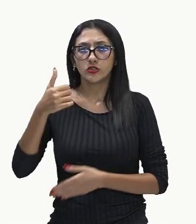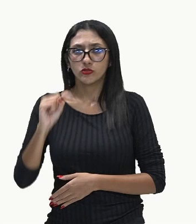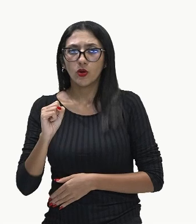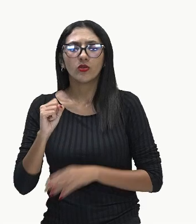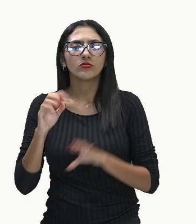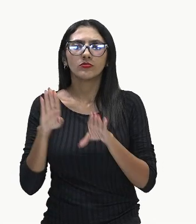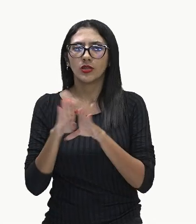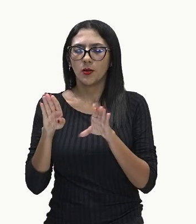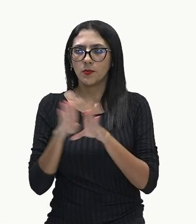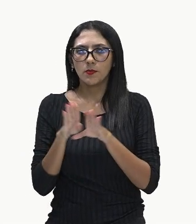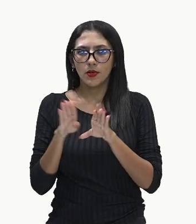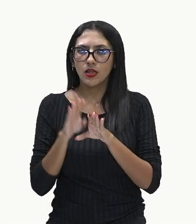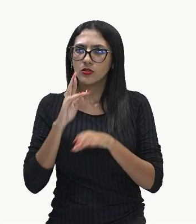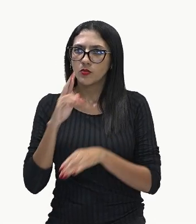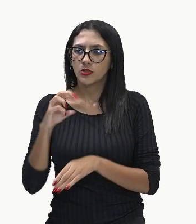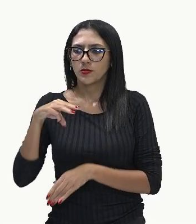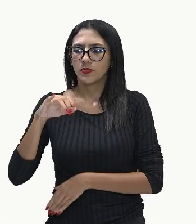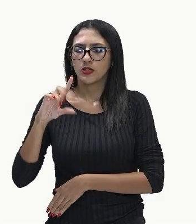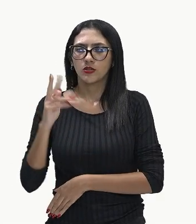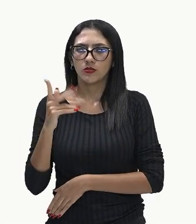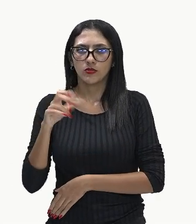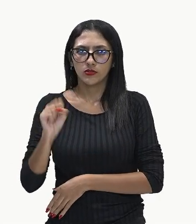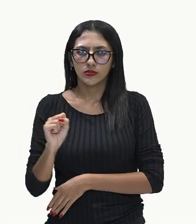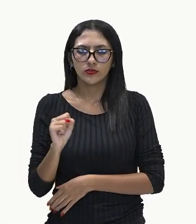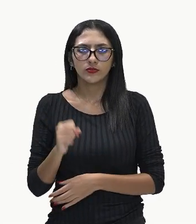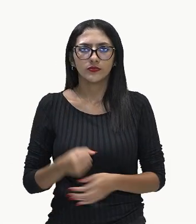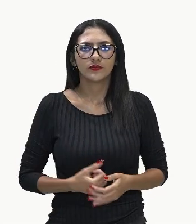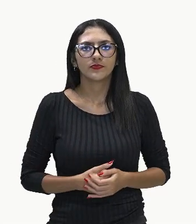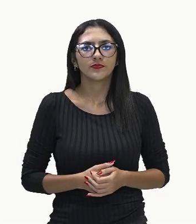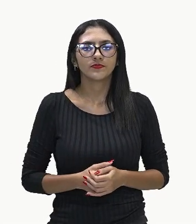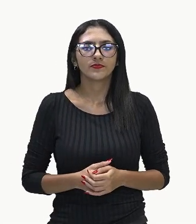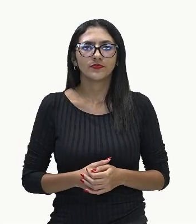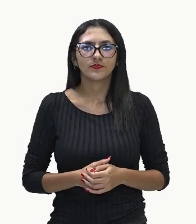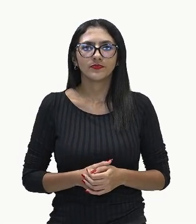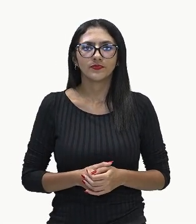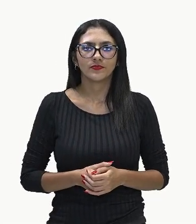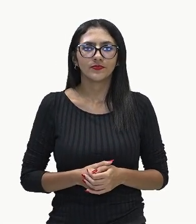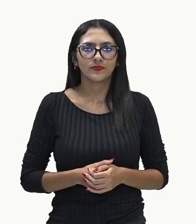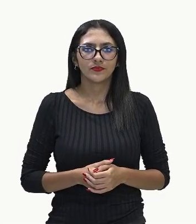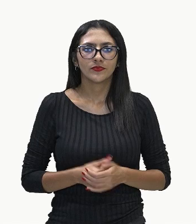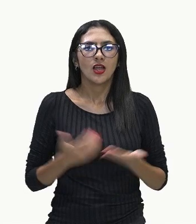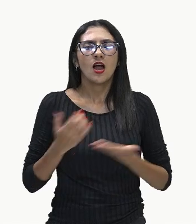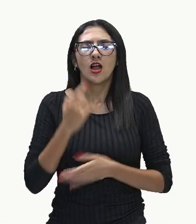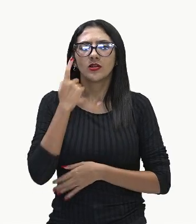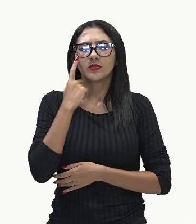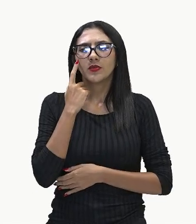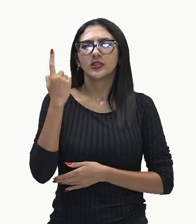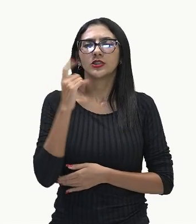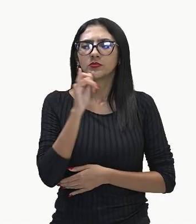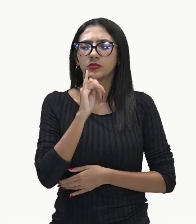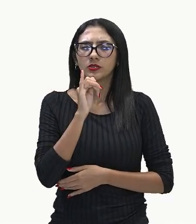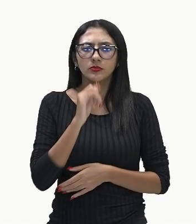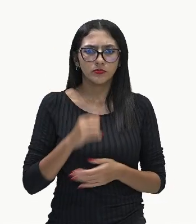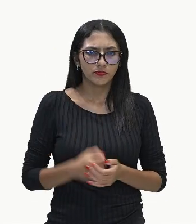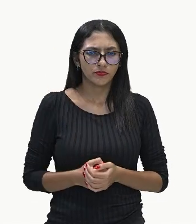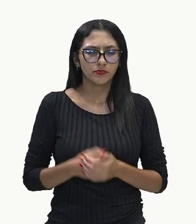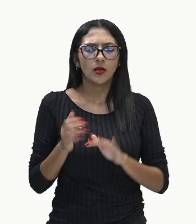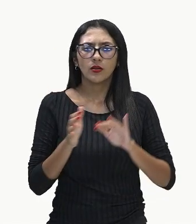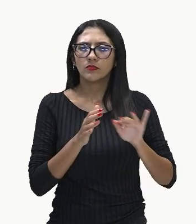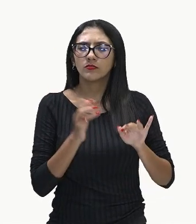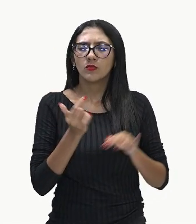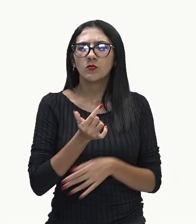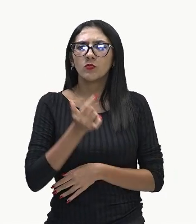ok? Vamos lá, imagine então agora que não eram brinquedos, eu quero saber quanto é que faturou